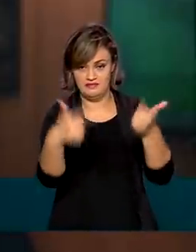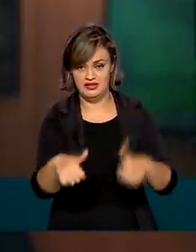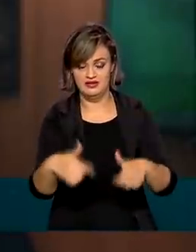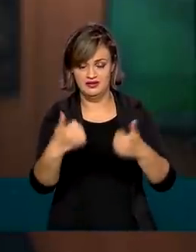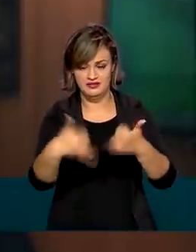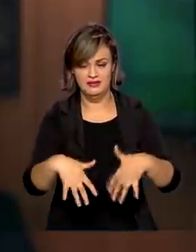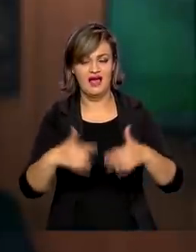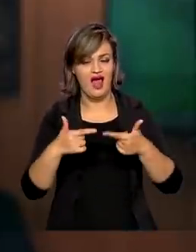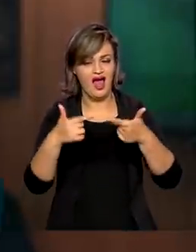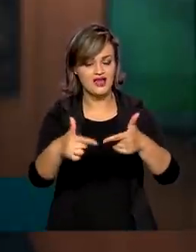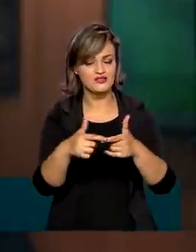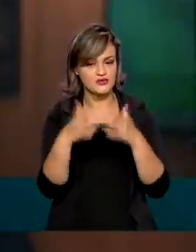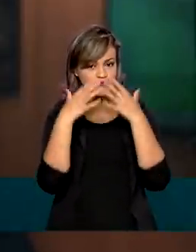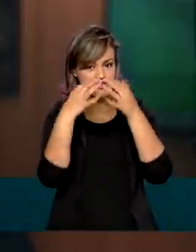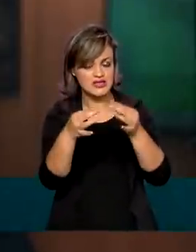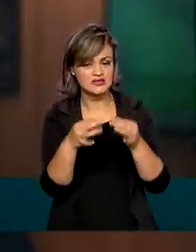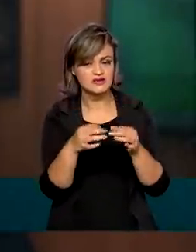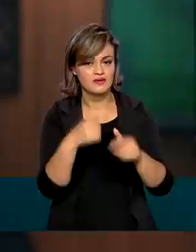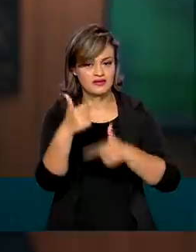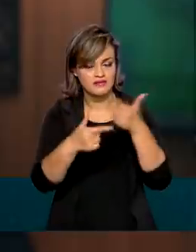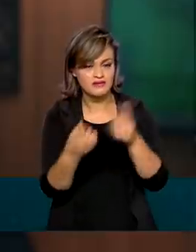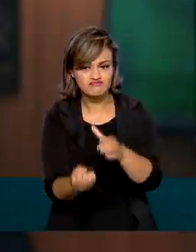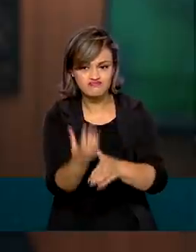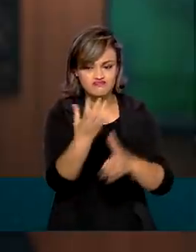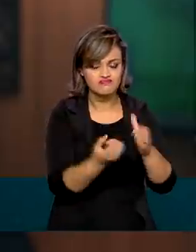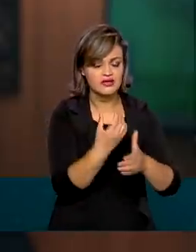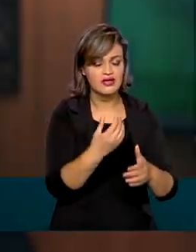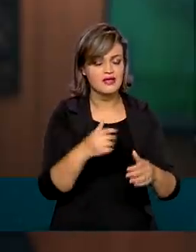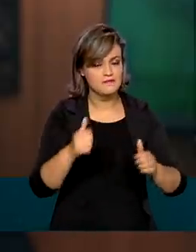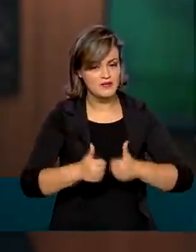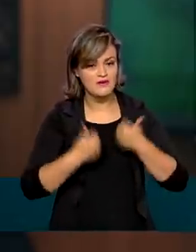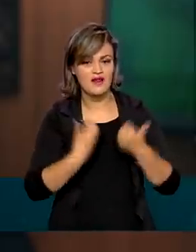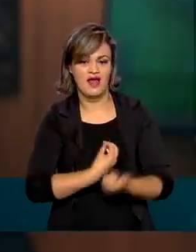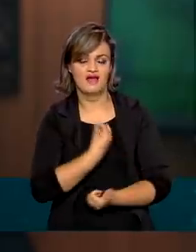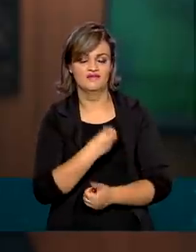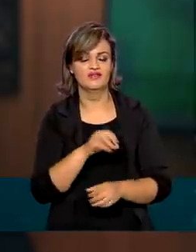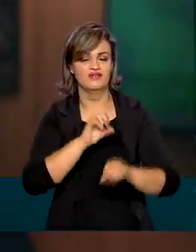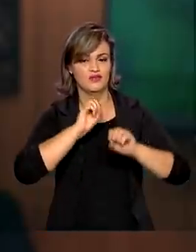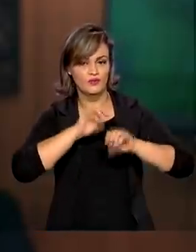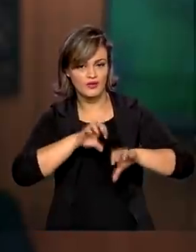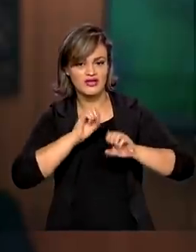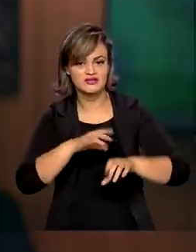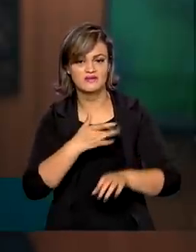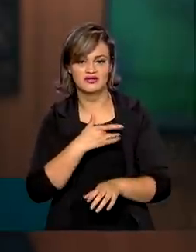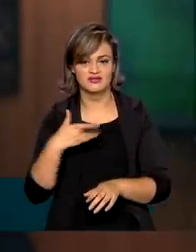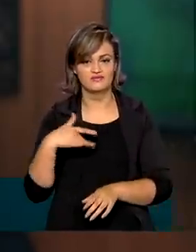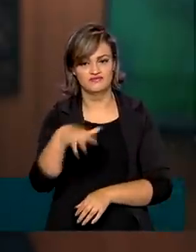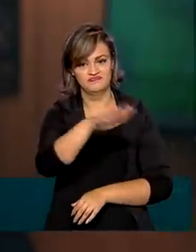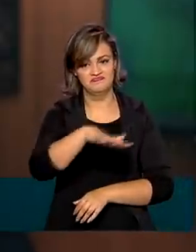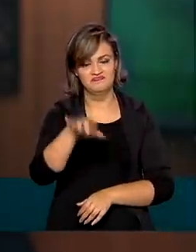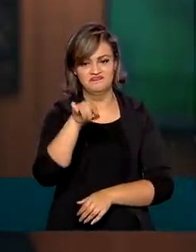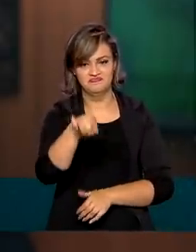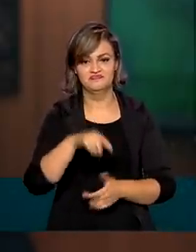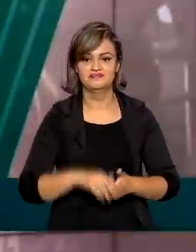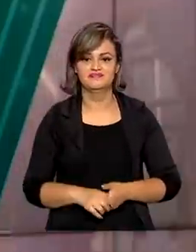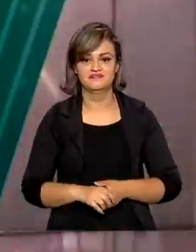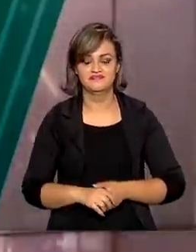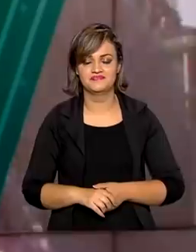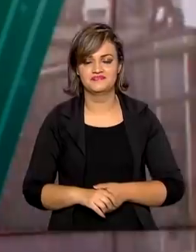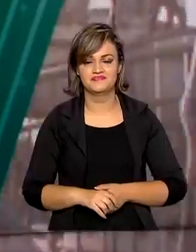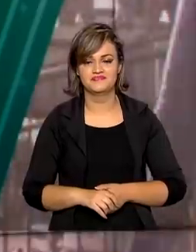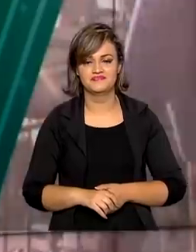geração de empregos e promoção da melhoria da dignidade, da educação e da saúde da população da região.